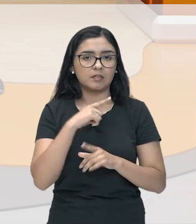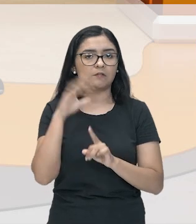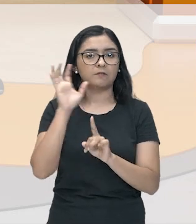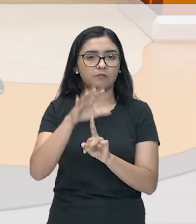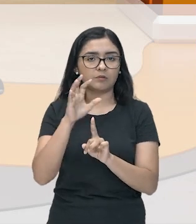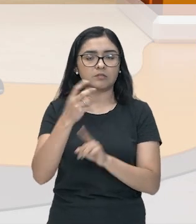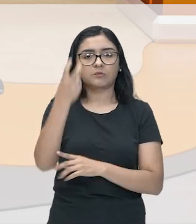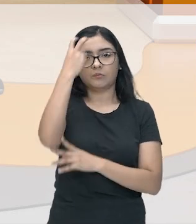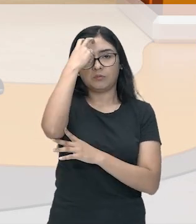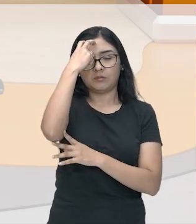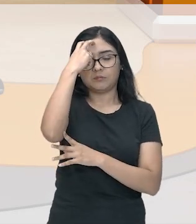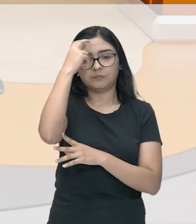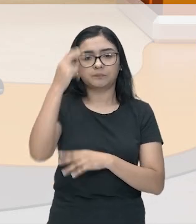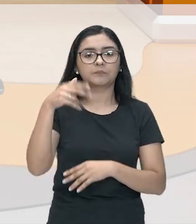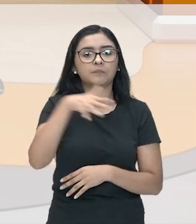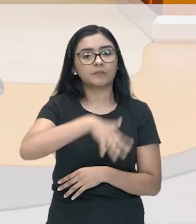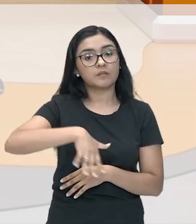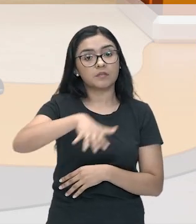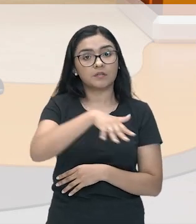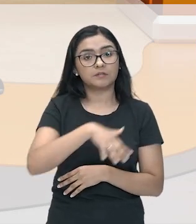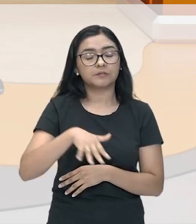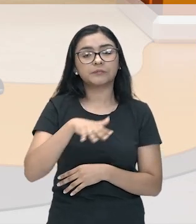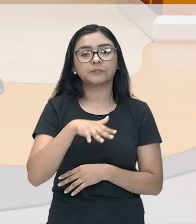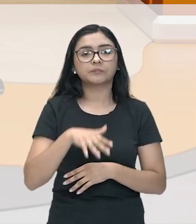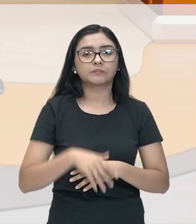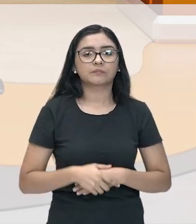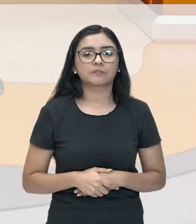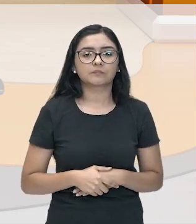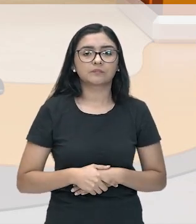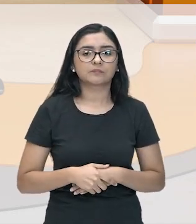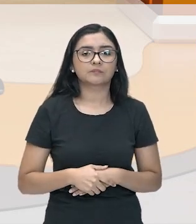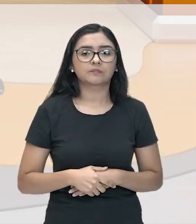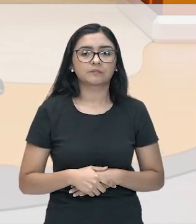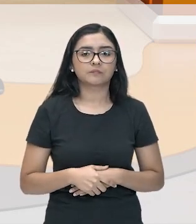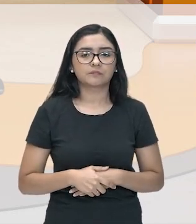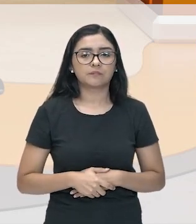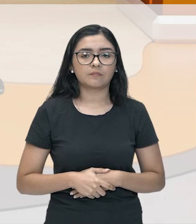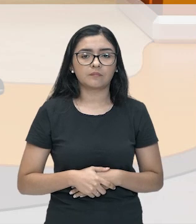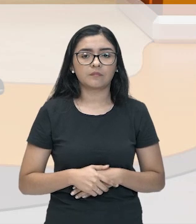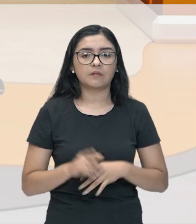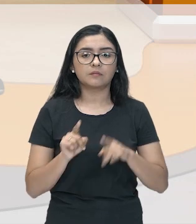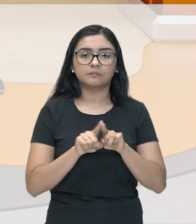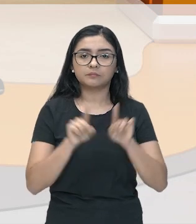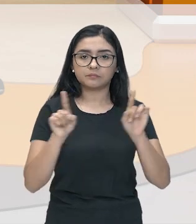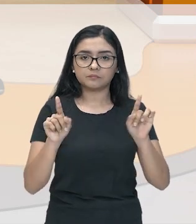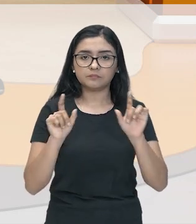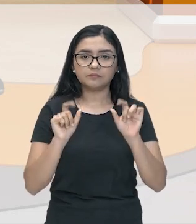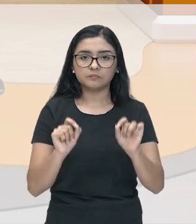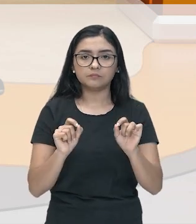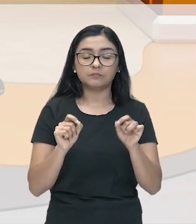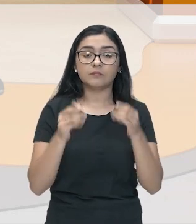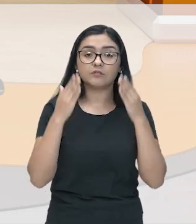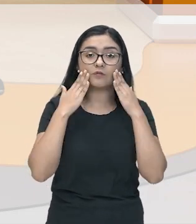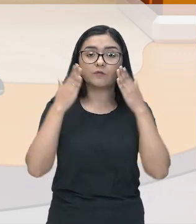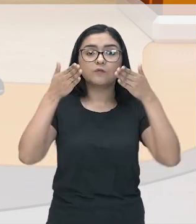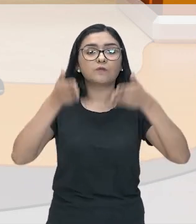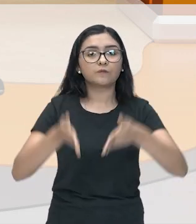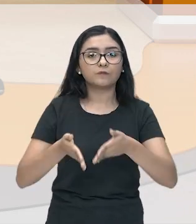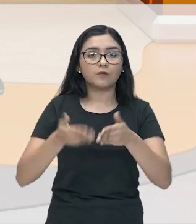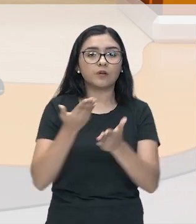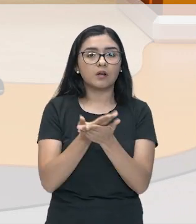Isso nessa região onde nós vamos ver a Antiguidade Oriental. Mas o foco da aula está na